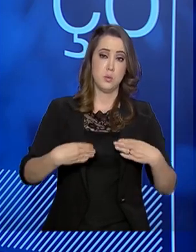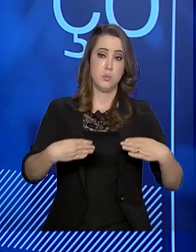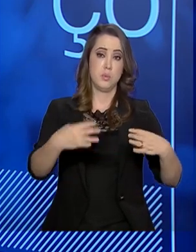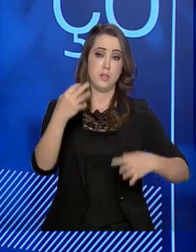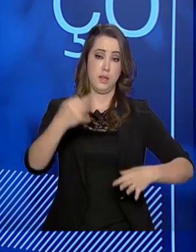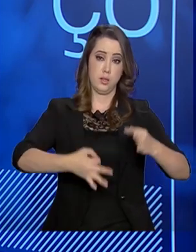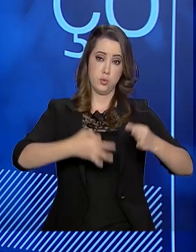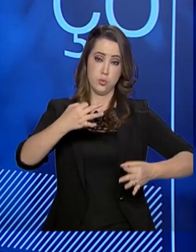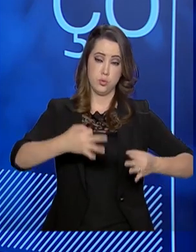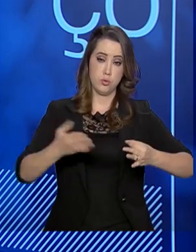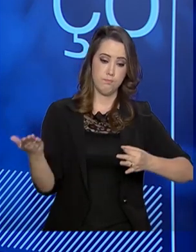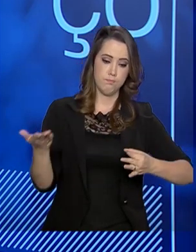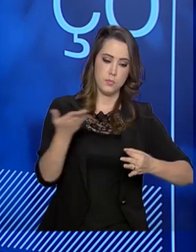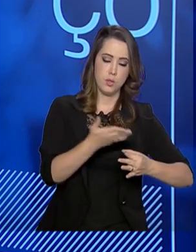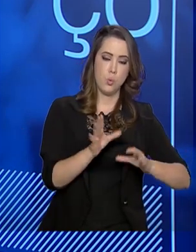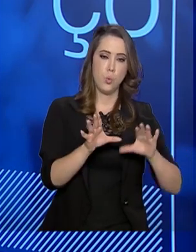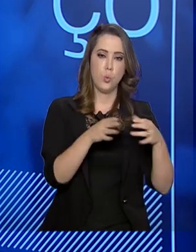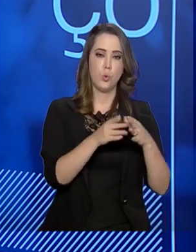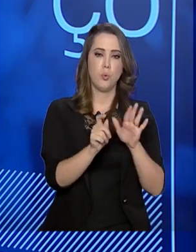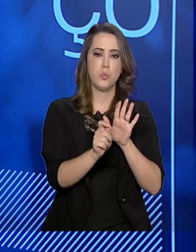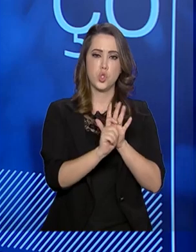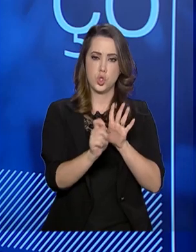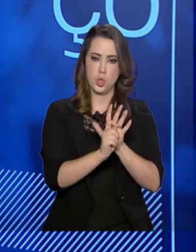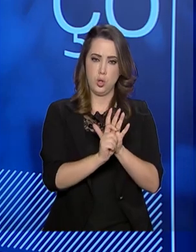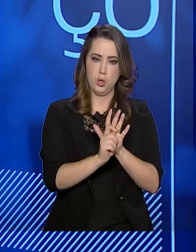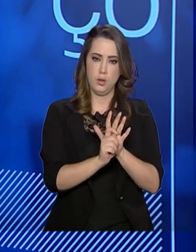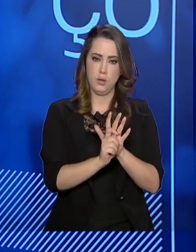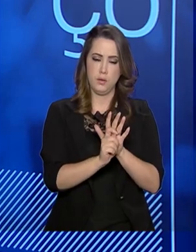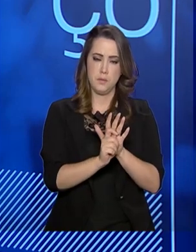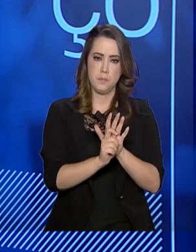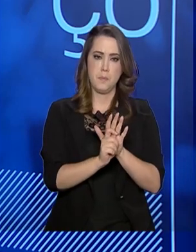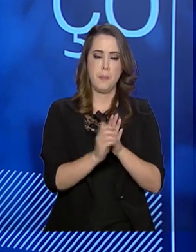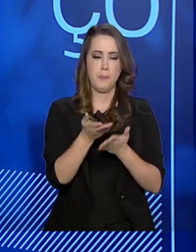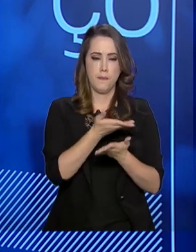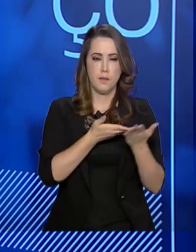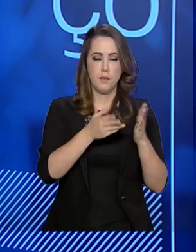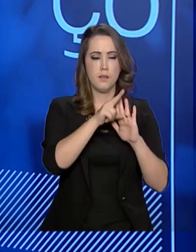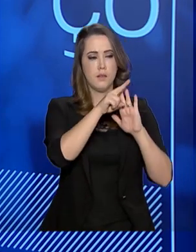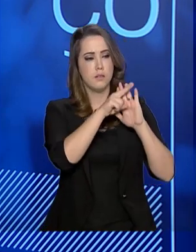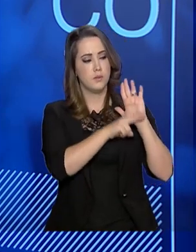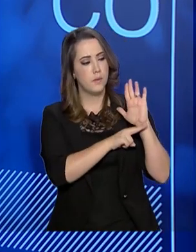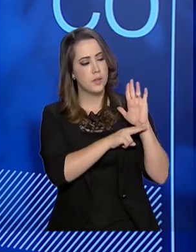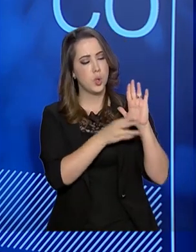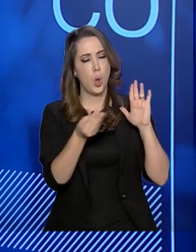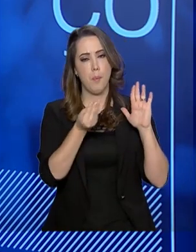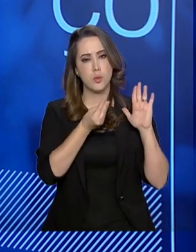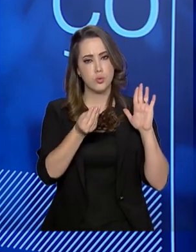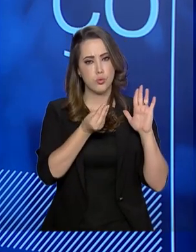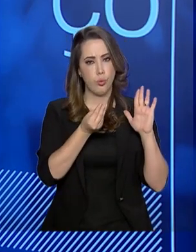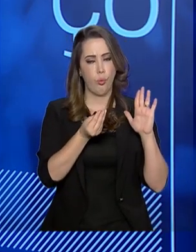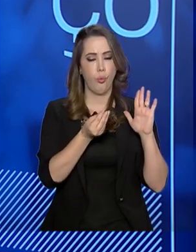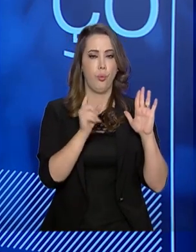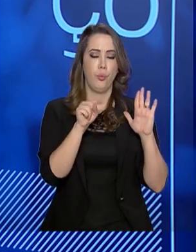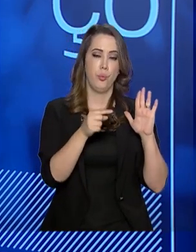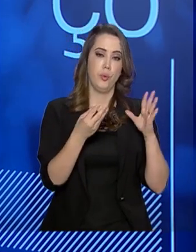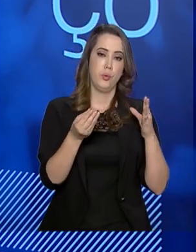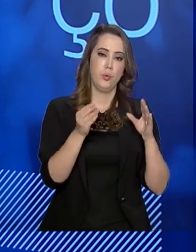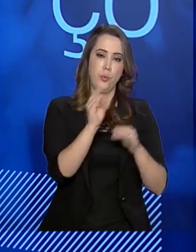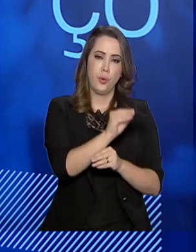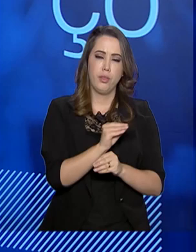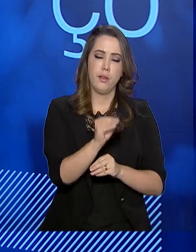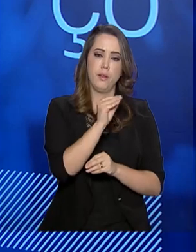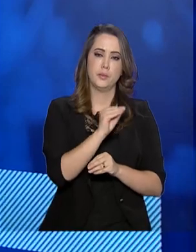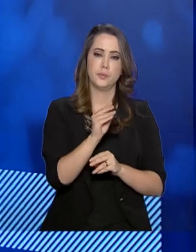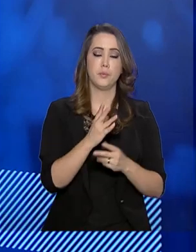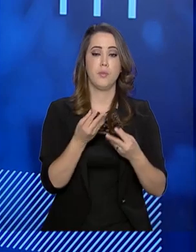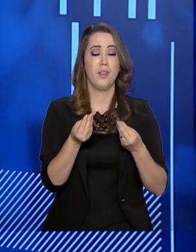Justiça a parte de droga envolvendo a normatização, as diretrizes gerais e uma